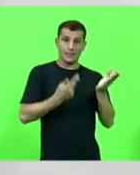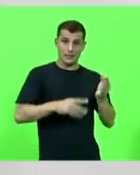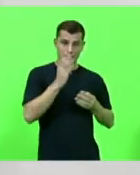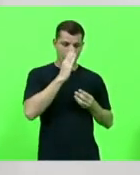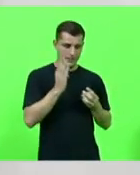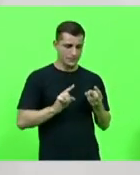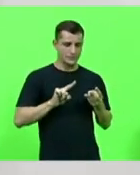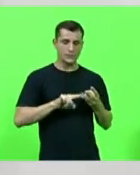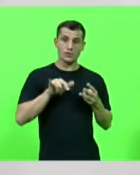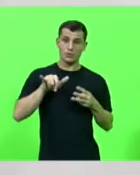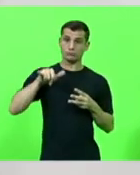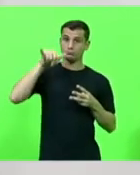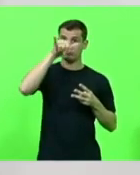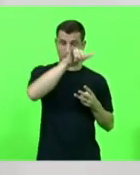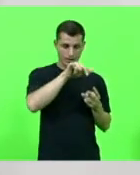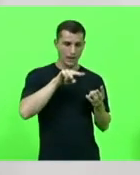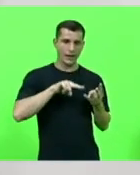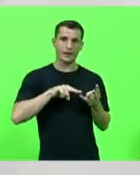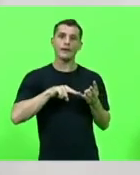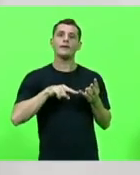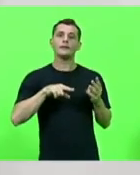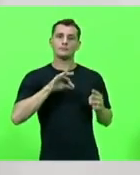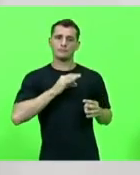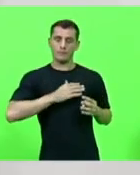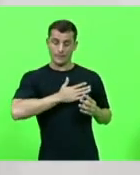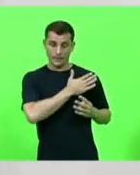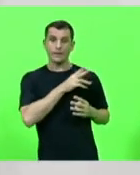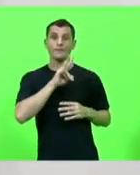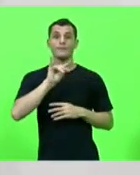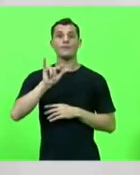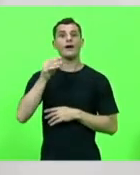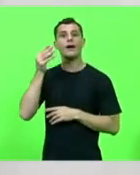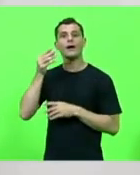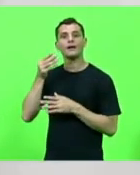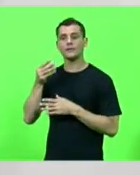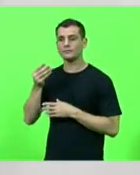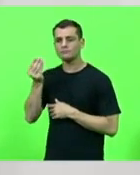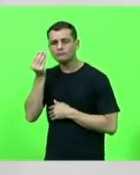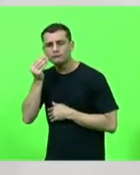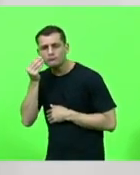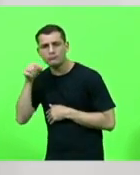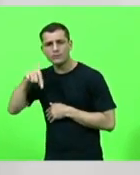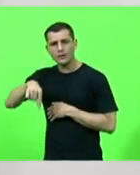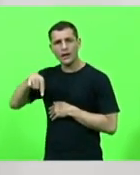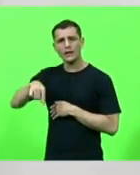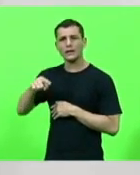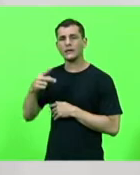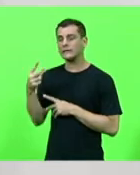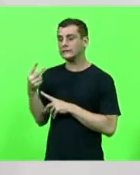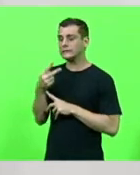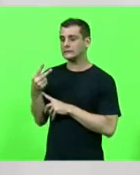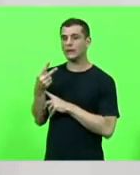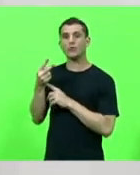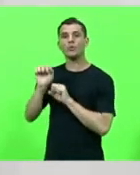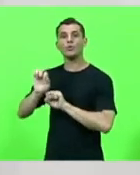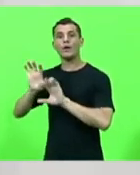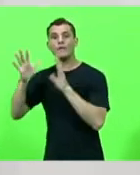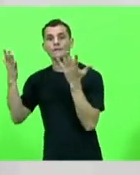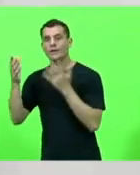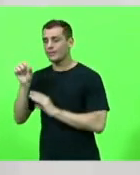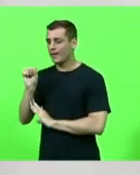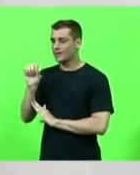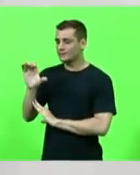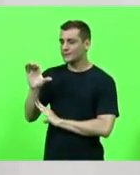Aérea de Florianópolis eles realizarão aqui a segunda edição do SC Expo Defense